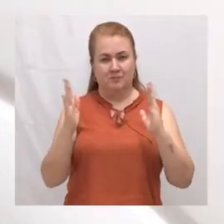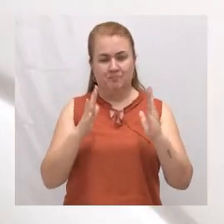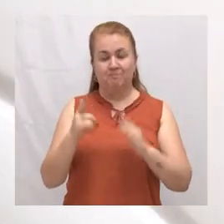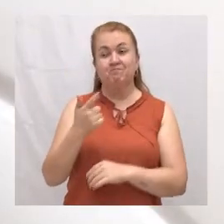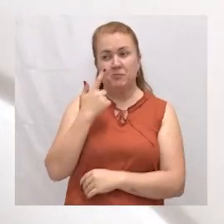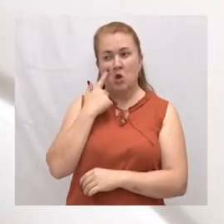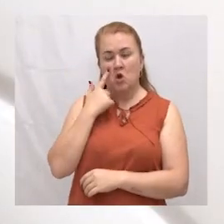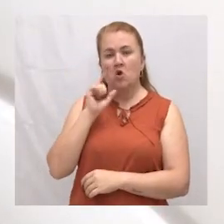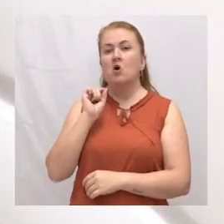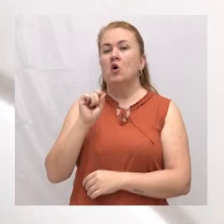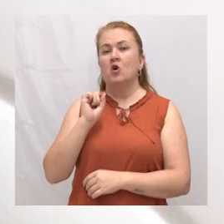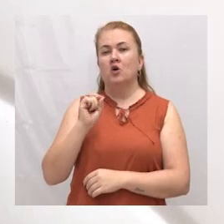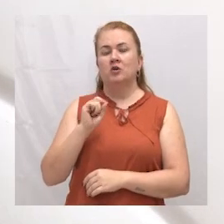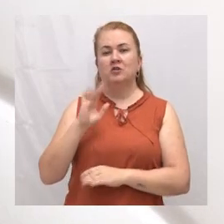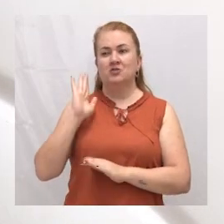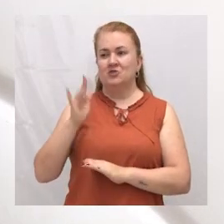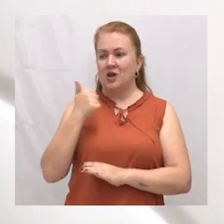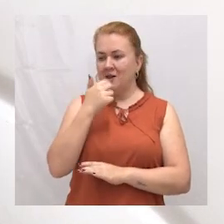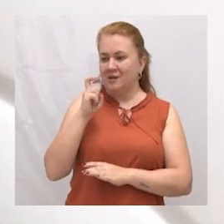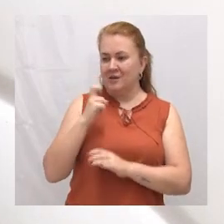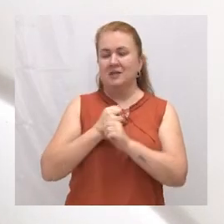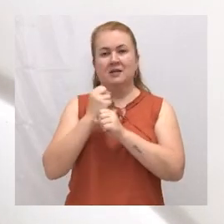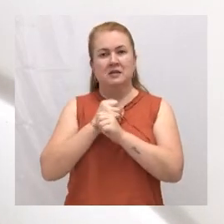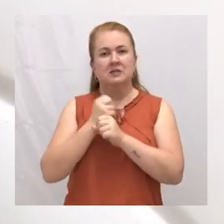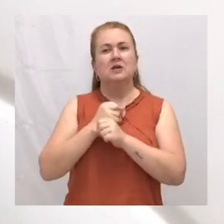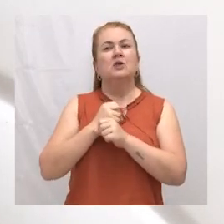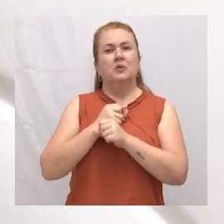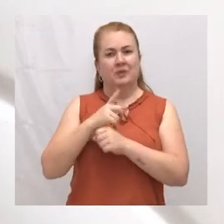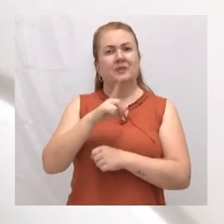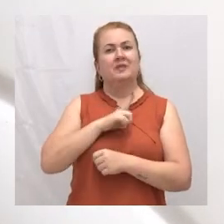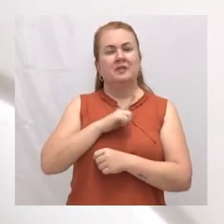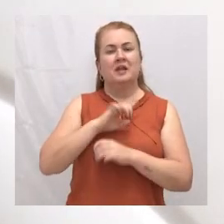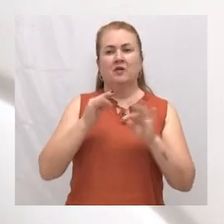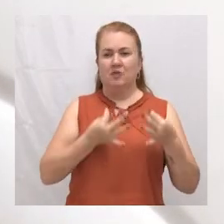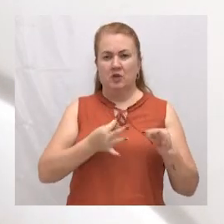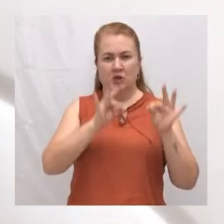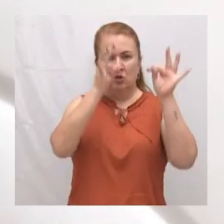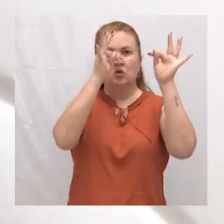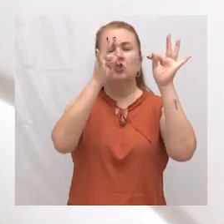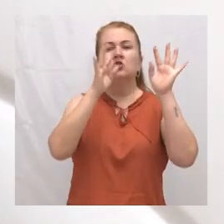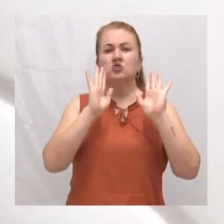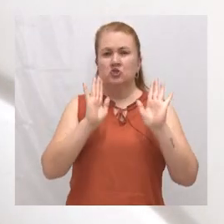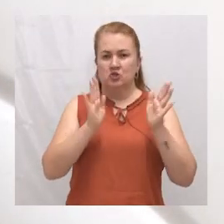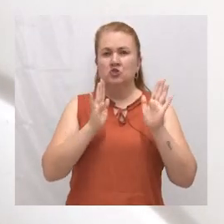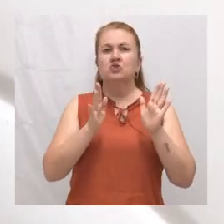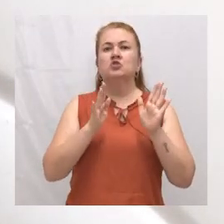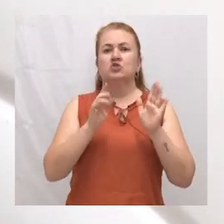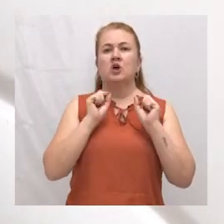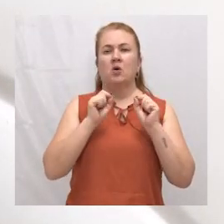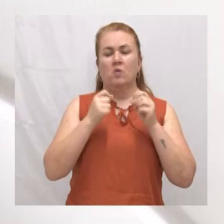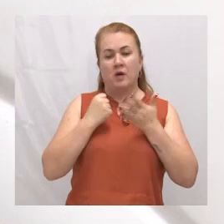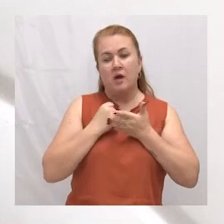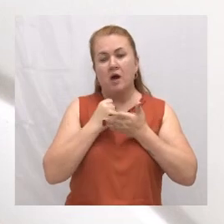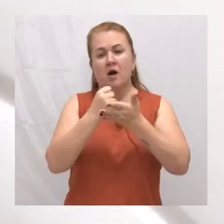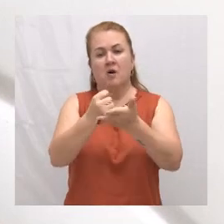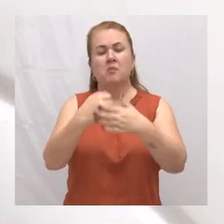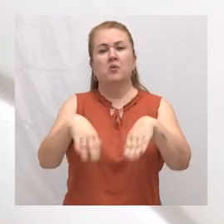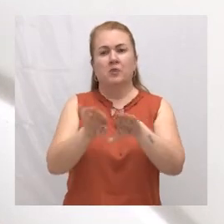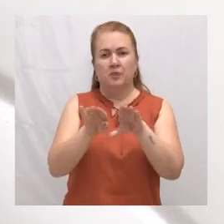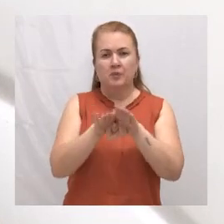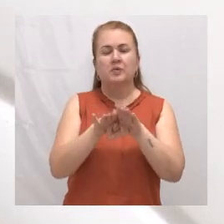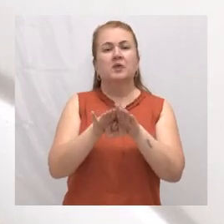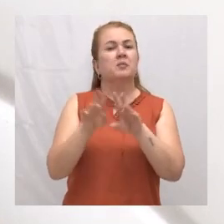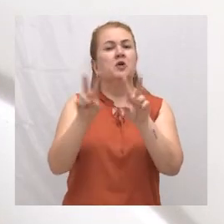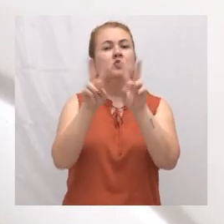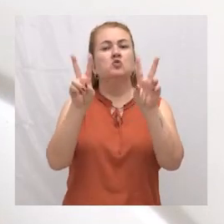Olha, nesses 15 anos, nós tivemos a parte da tecnologia, que foi muito favorável, em